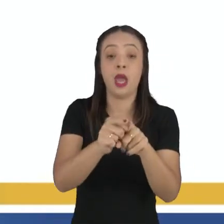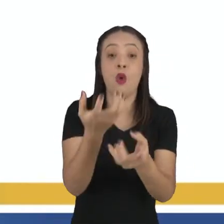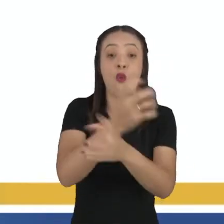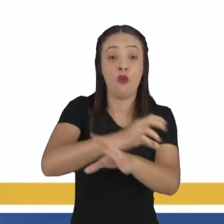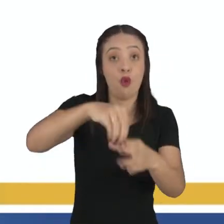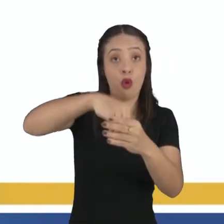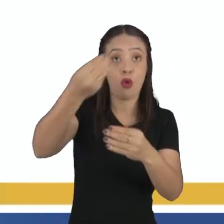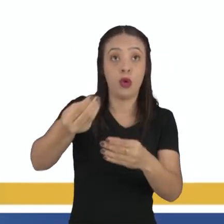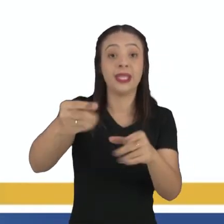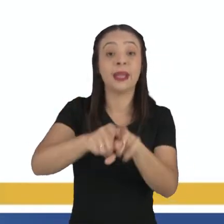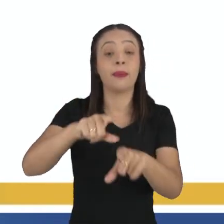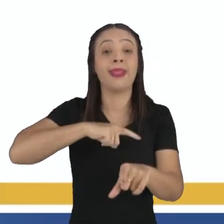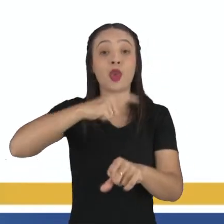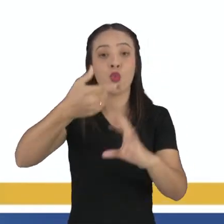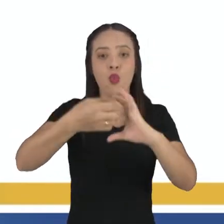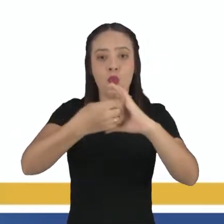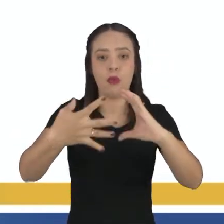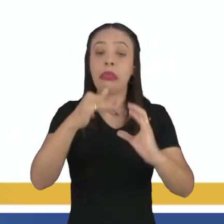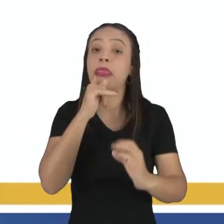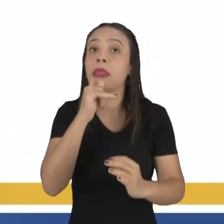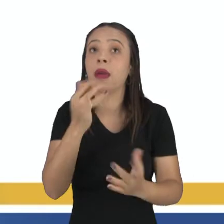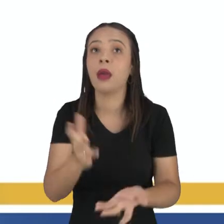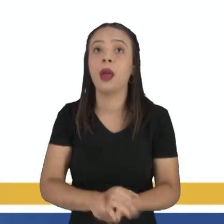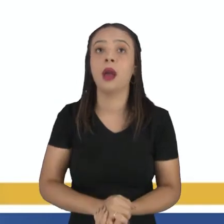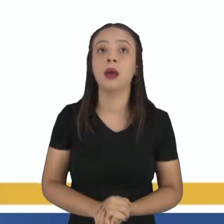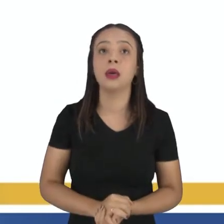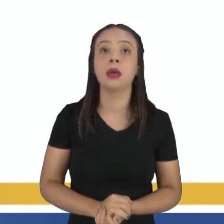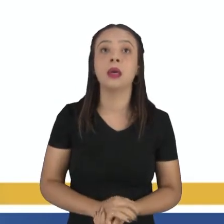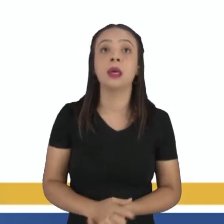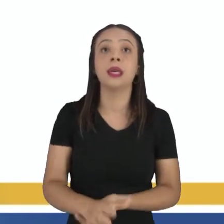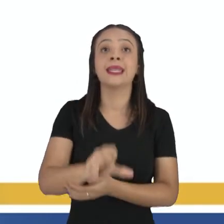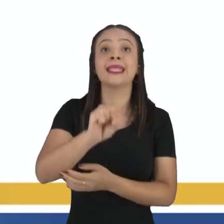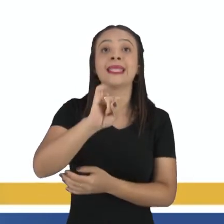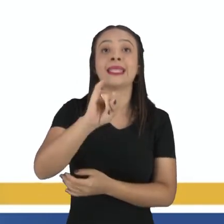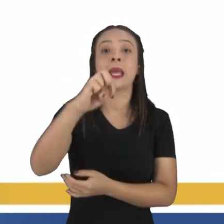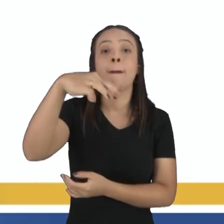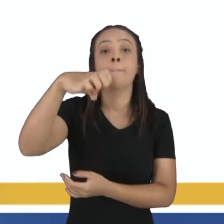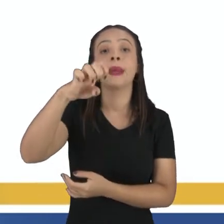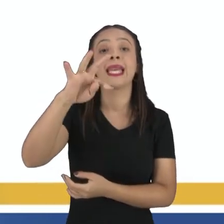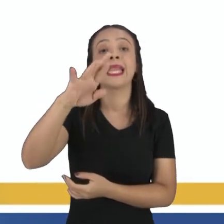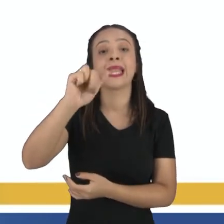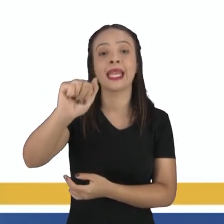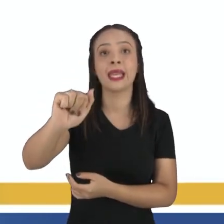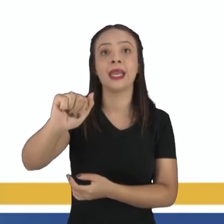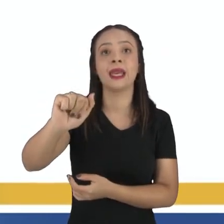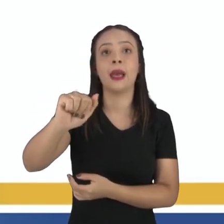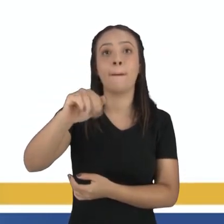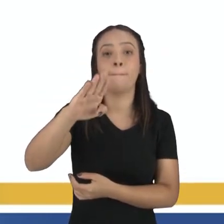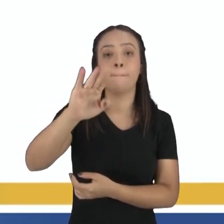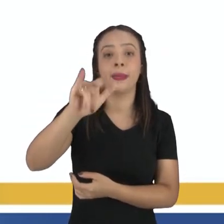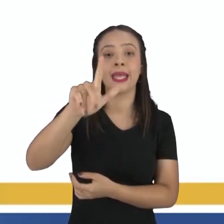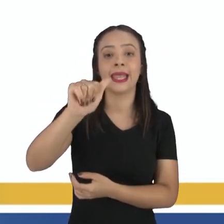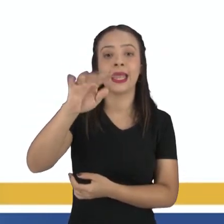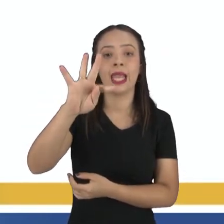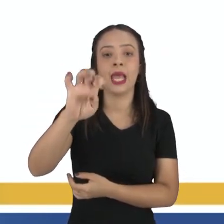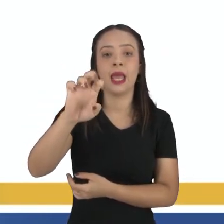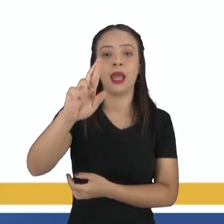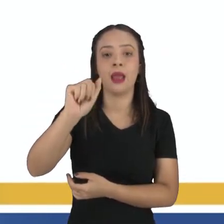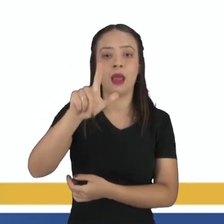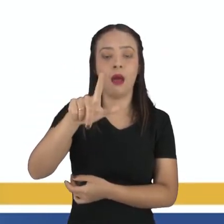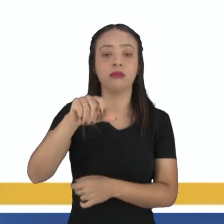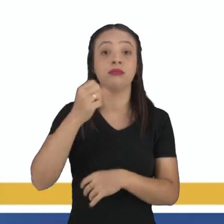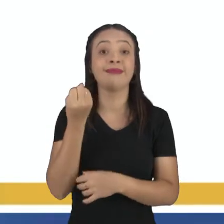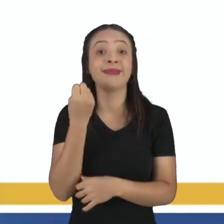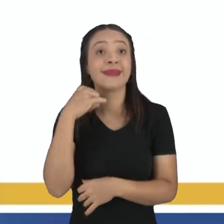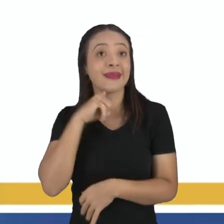vertebrados também têm outras características. Como, por exemplo, simetria bilateral. A maioria dos animais vertebrados têm simetria bilateral. Se